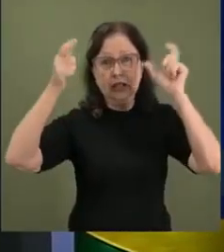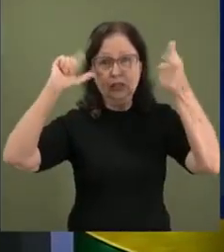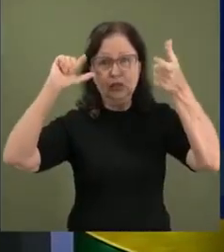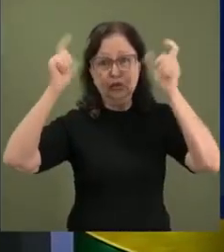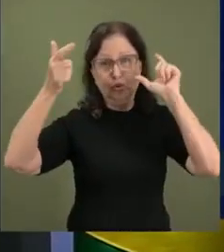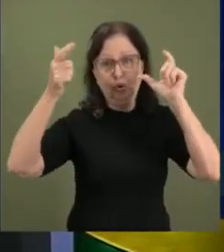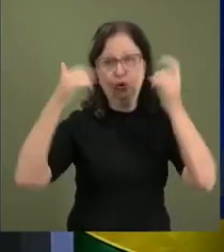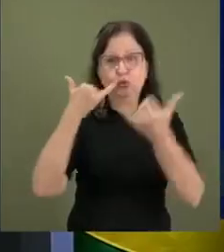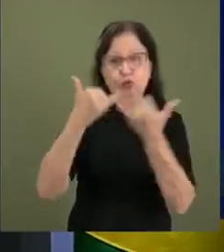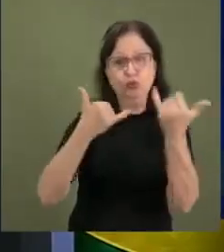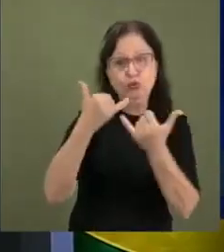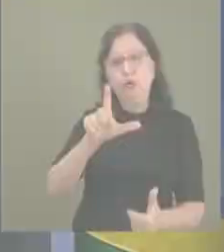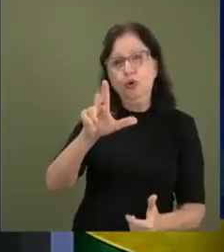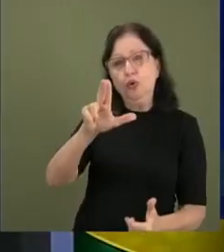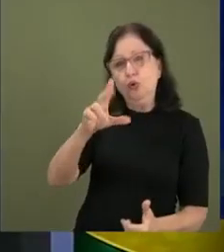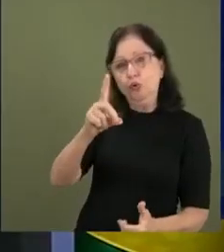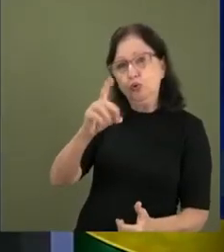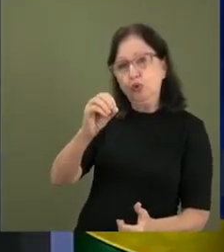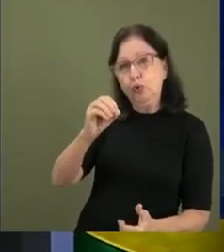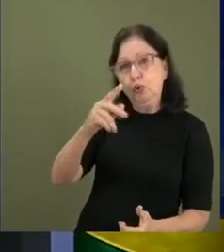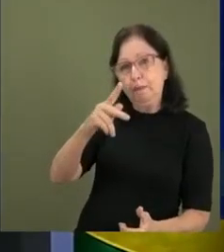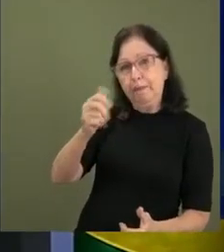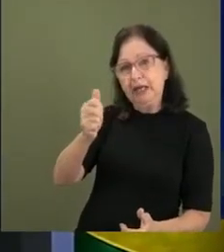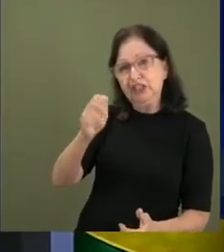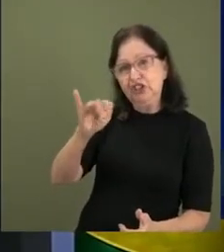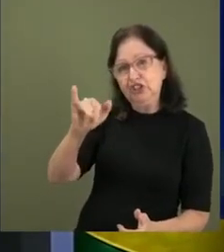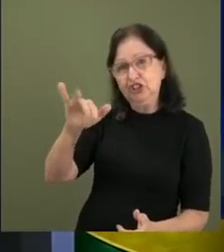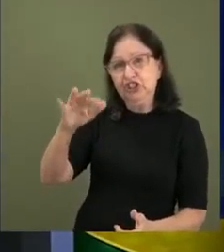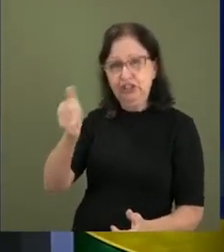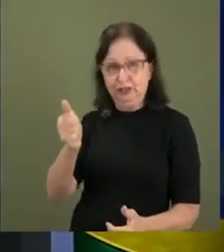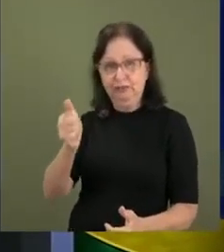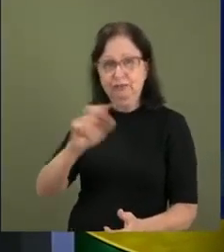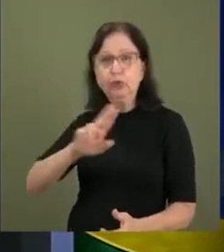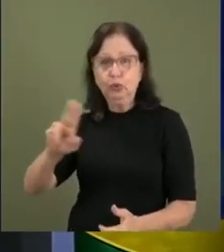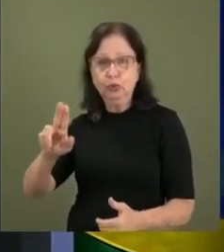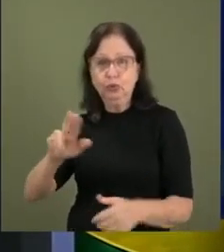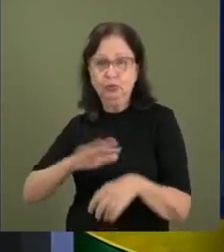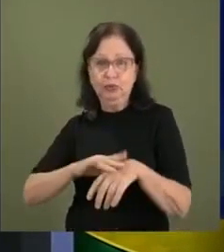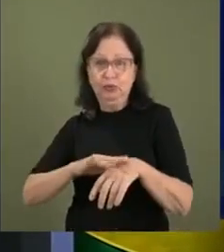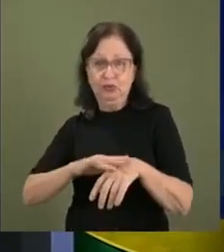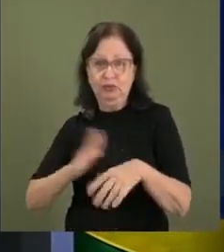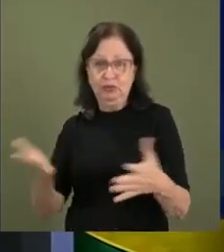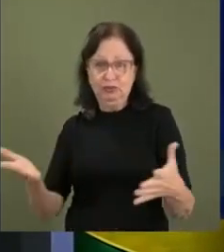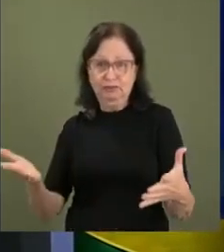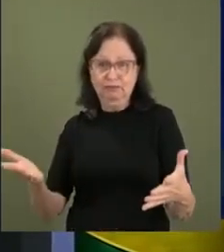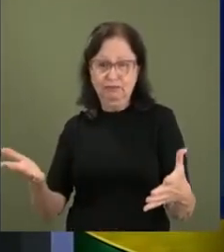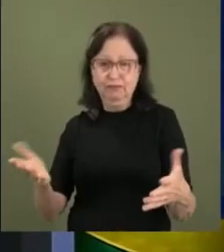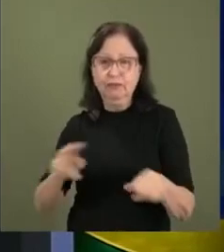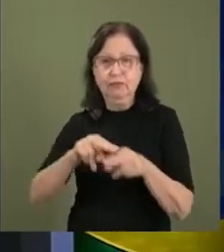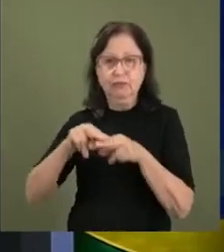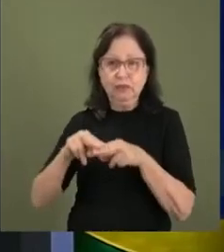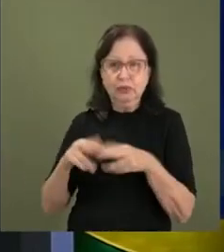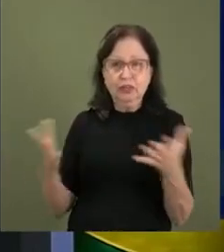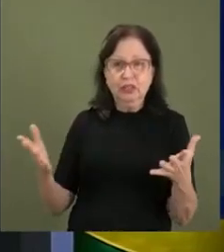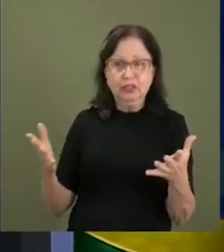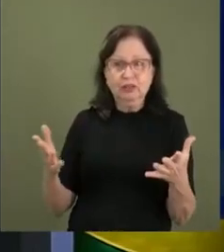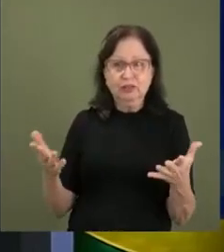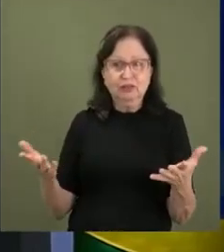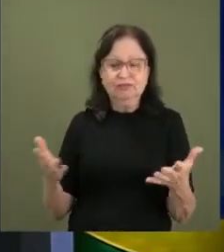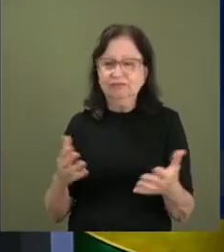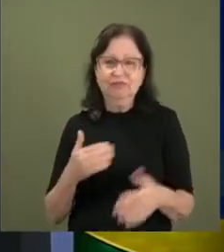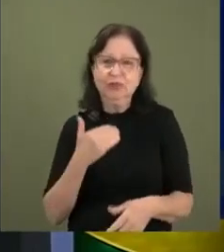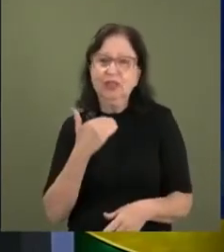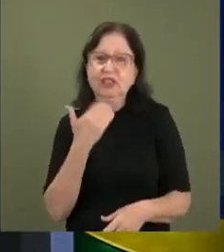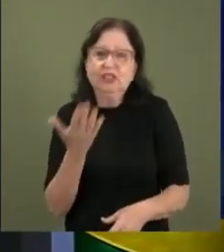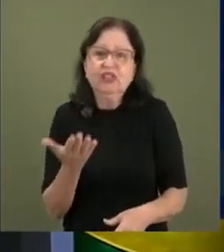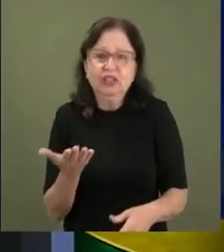de jogo é mais conhecido como ludopatia. Então, desse ponto de vista, a gente não tem diferença se ele é jogo de sorte ou ele é jogo de azar. O que tem é que